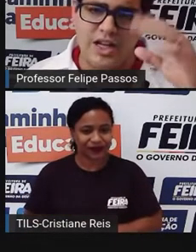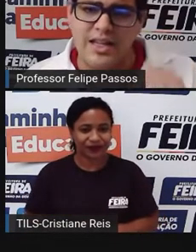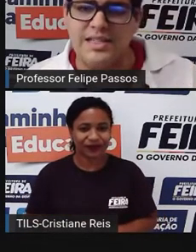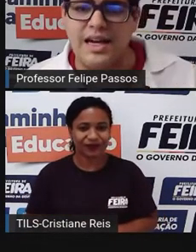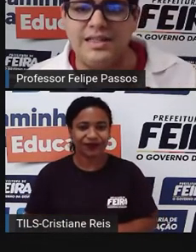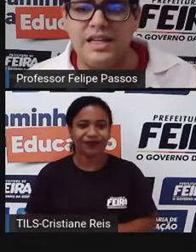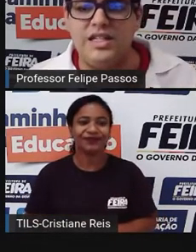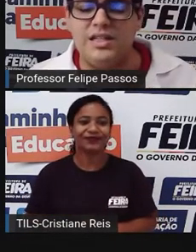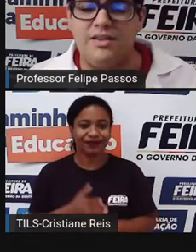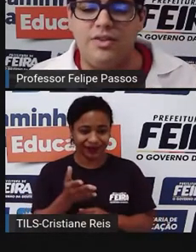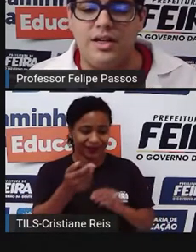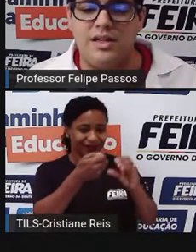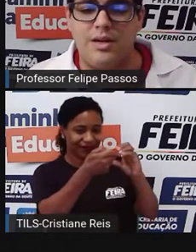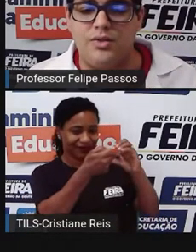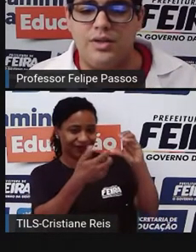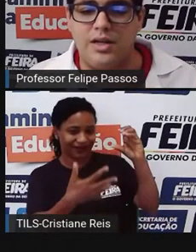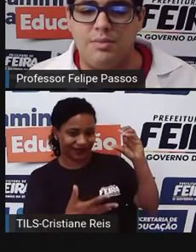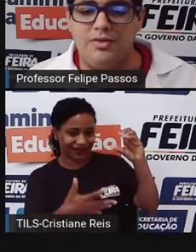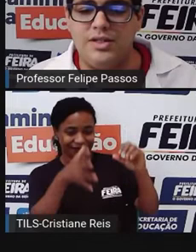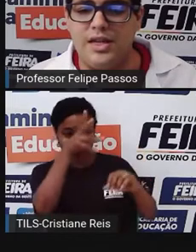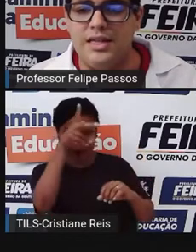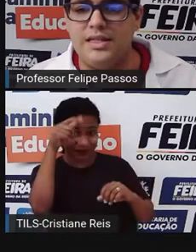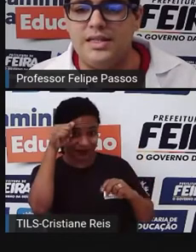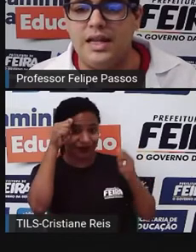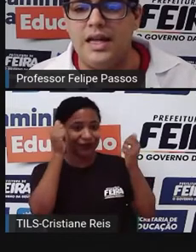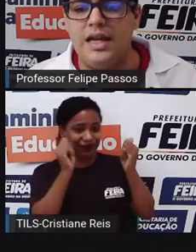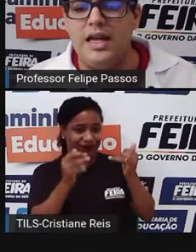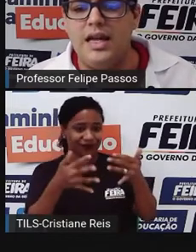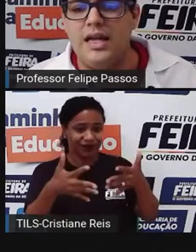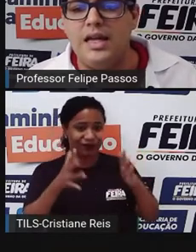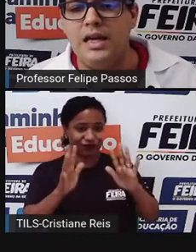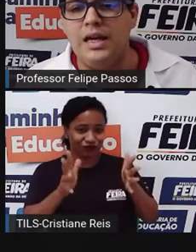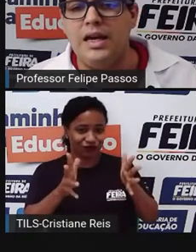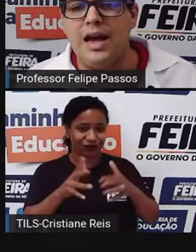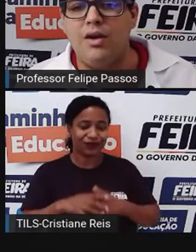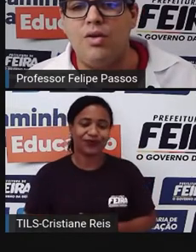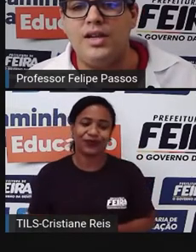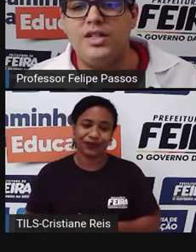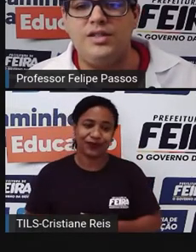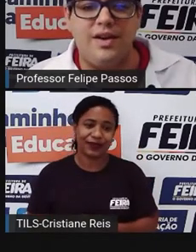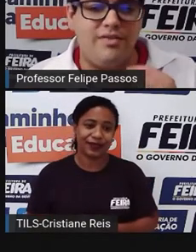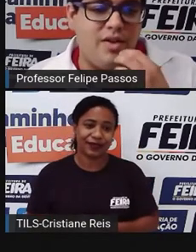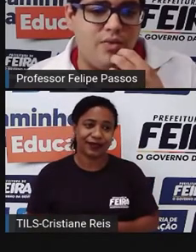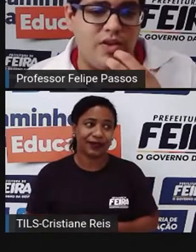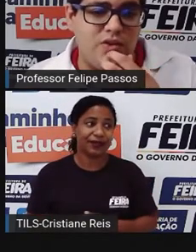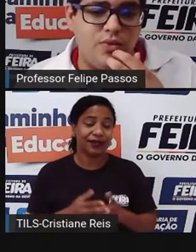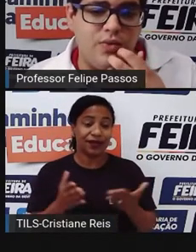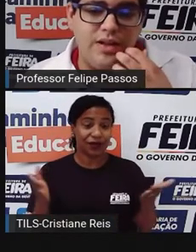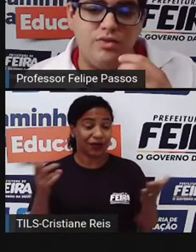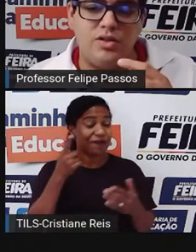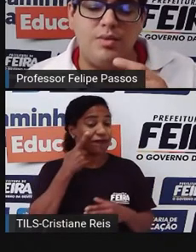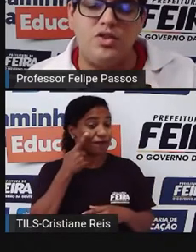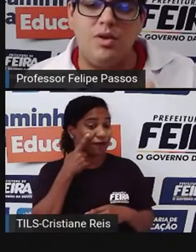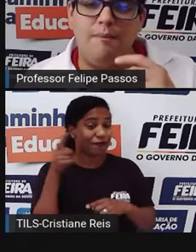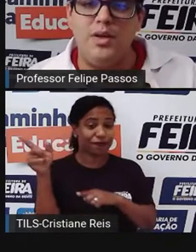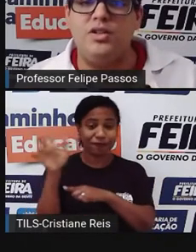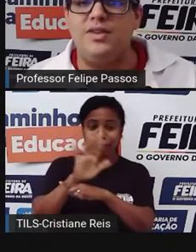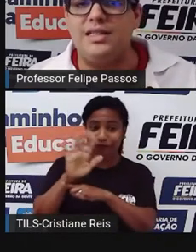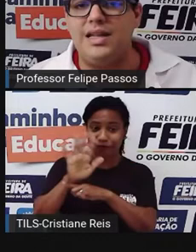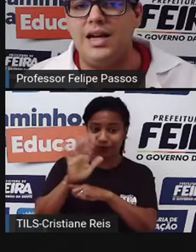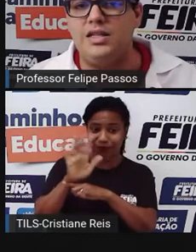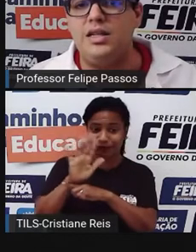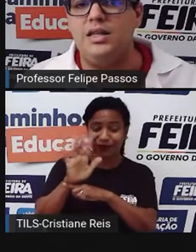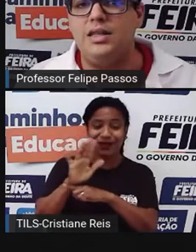Já dei as características da floresta amazônica aqui para vocês, né? E agora a gente vai ver um vídeo falando justamente sobre a